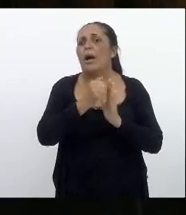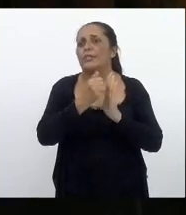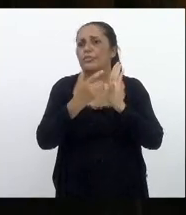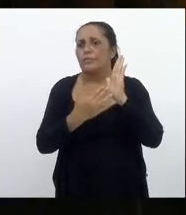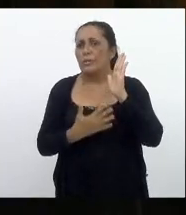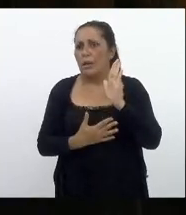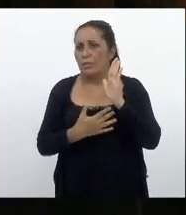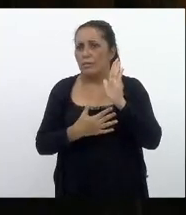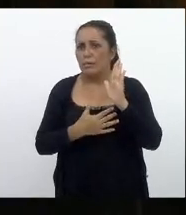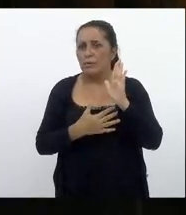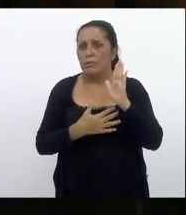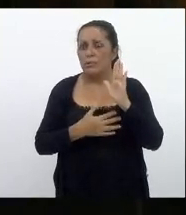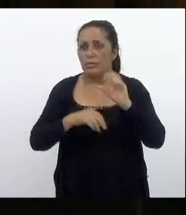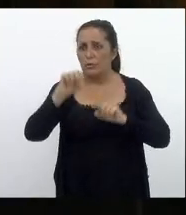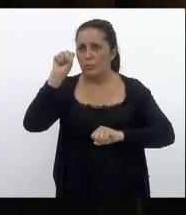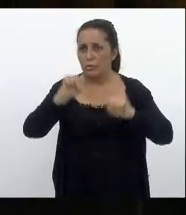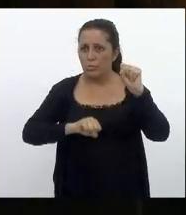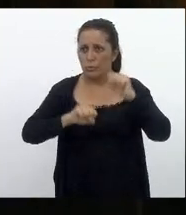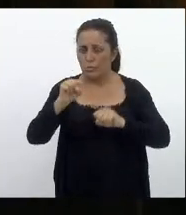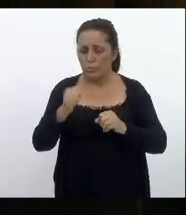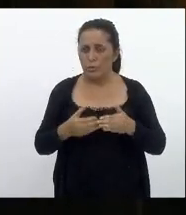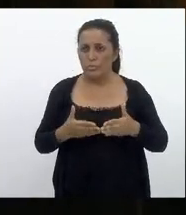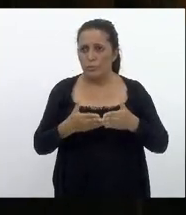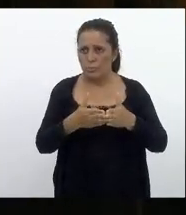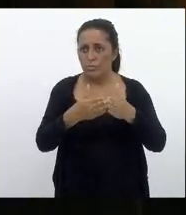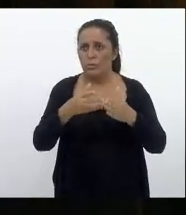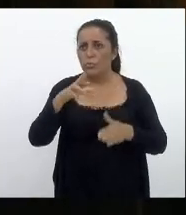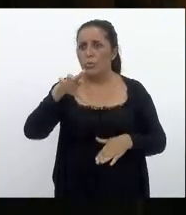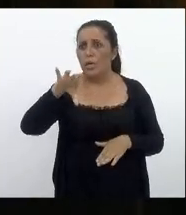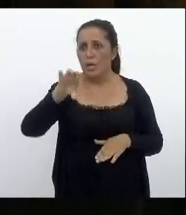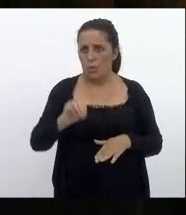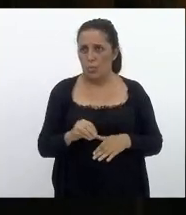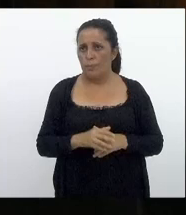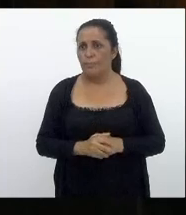no estado do Rio de Janeiro e mais